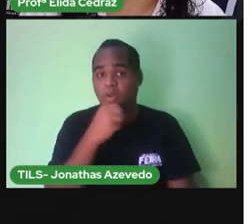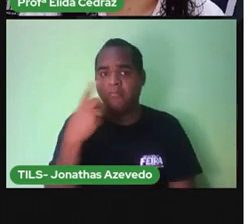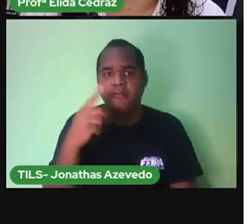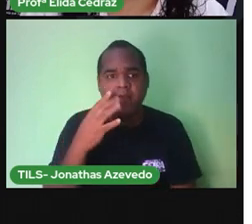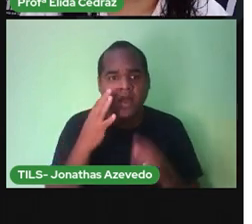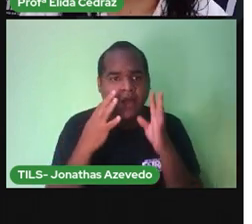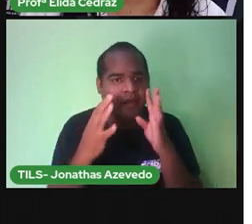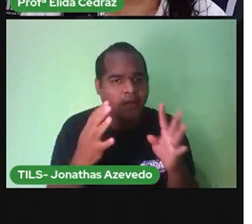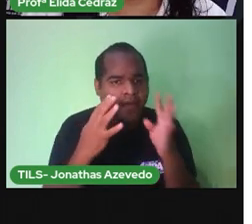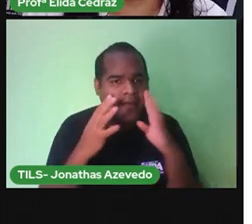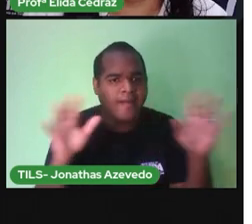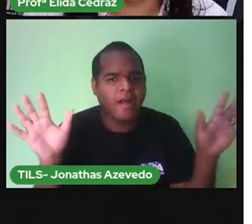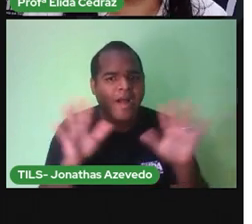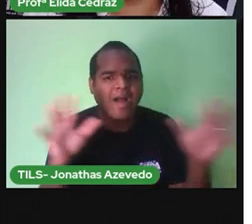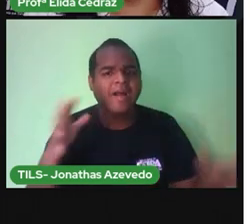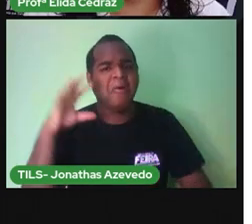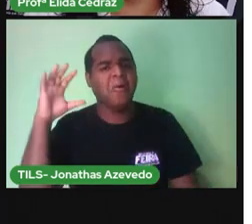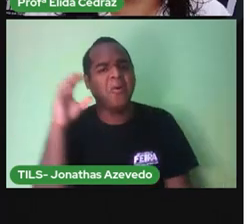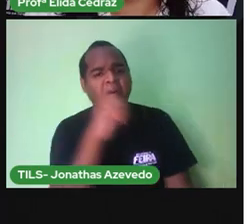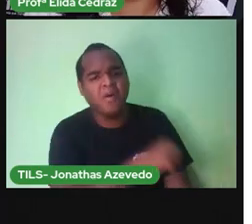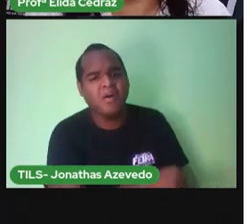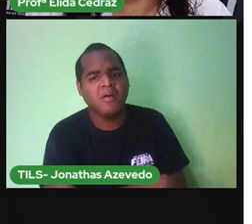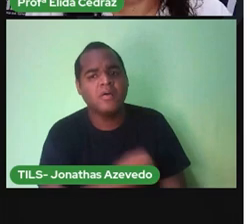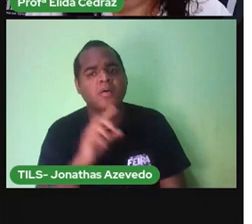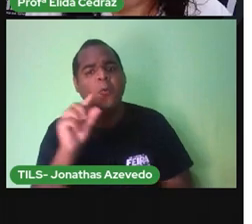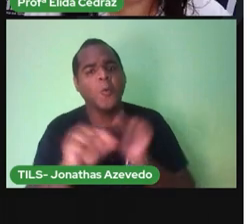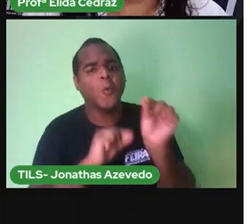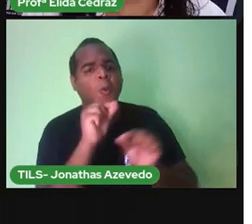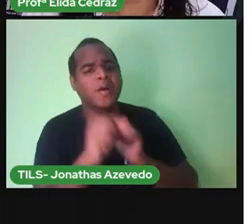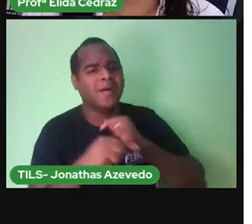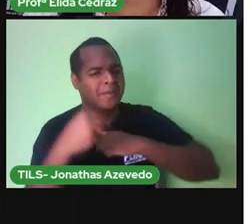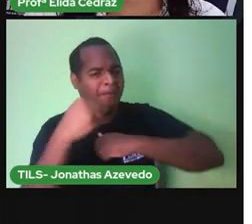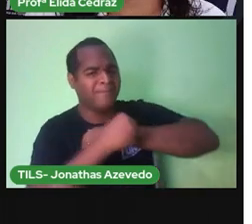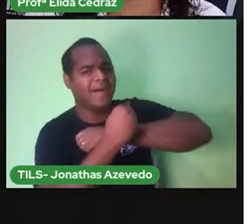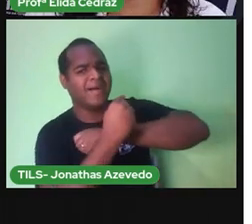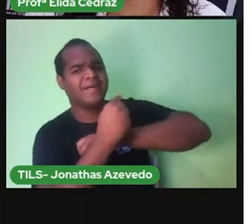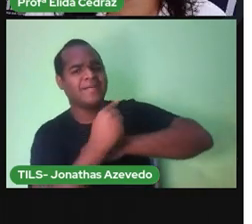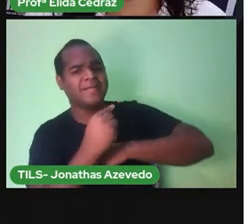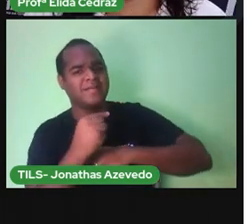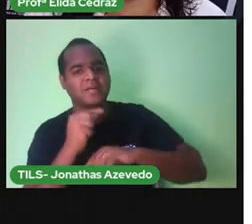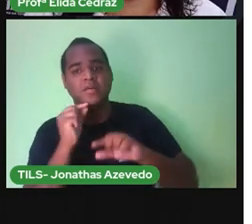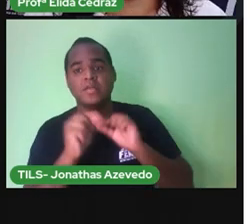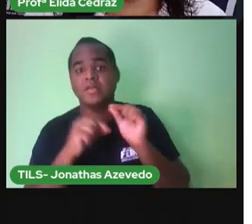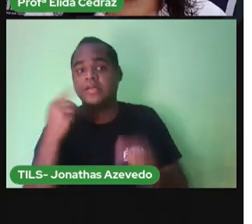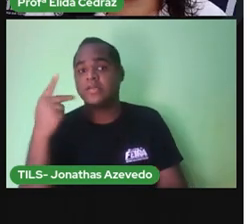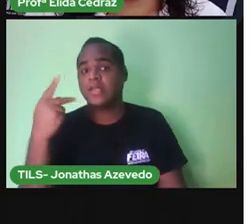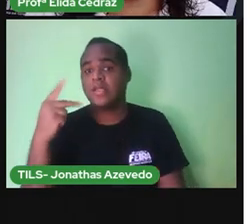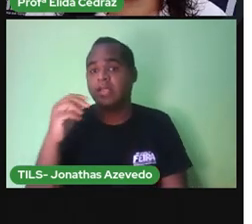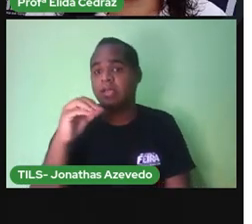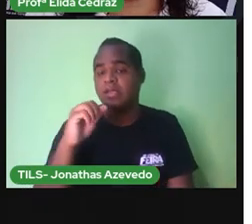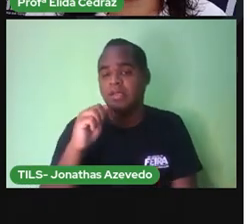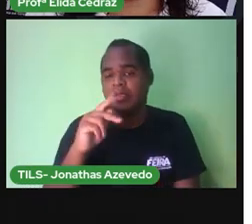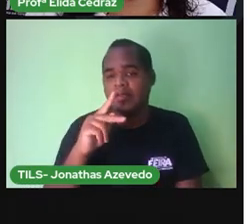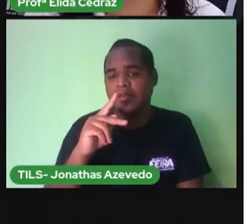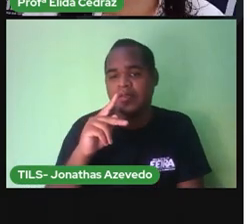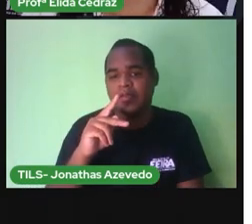Ai, socorro, que ele me espeta Era a capivara quem gritava